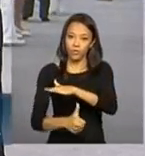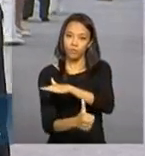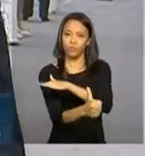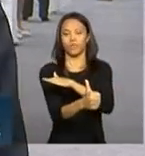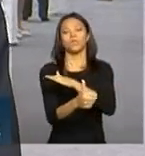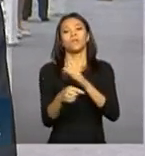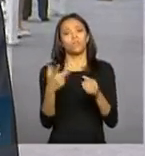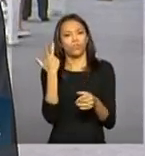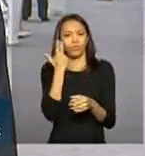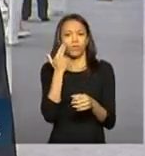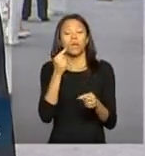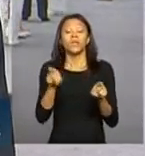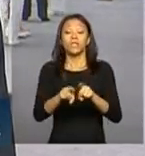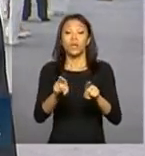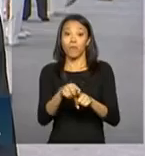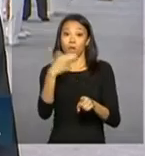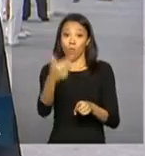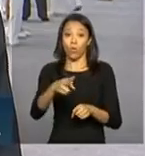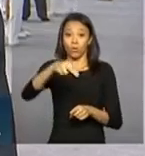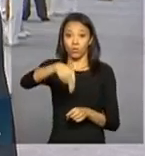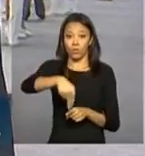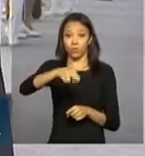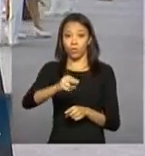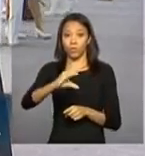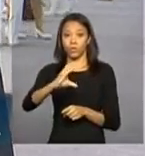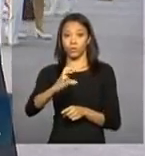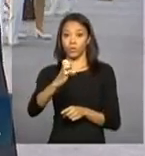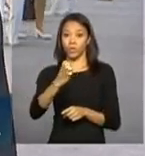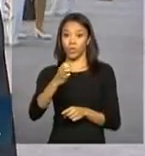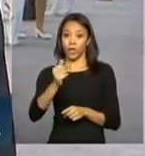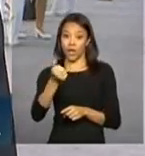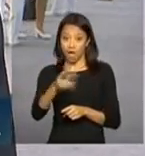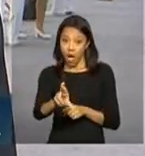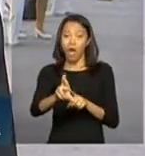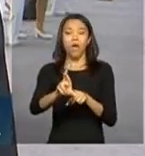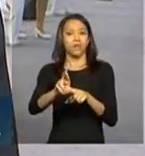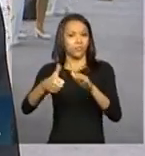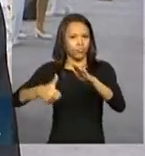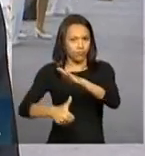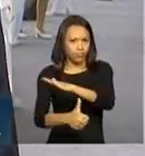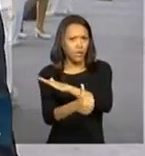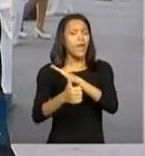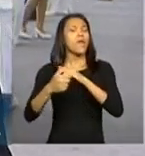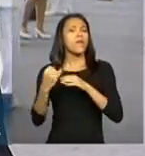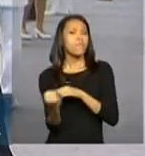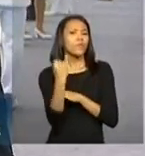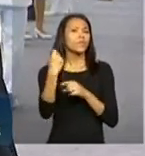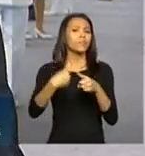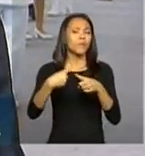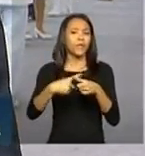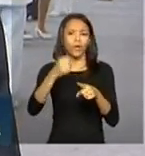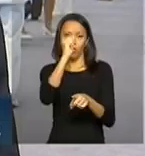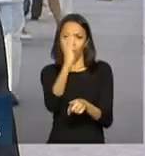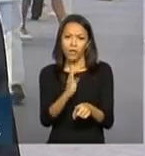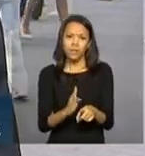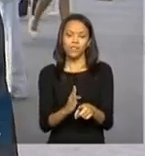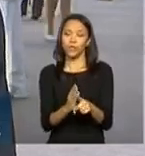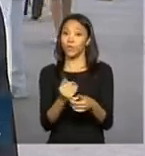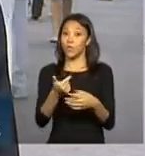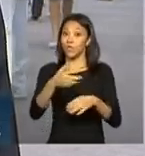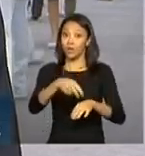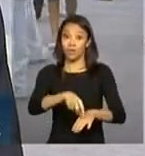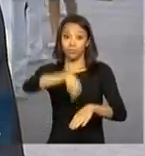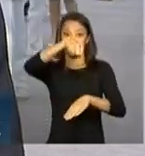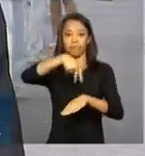convencionais e do submarino nuclear. O submarino nuclear também é importante porque coloca o Brasil no seleto grupo de